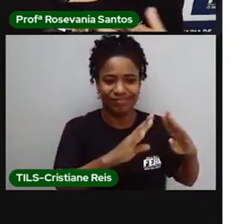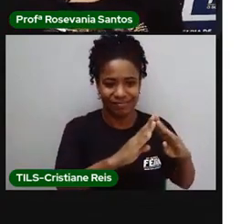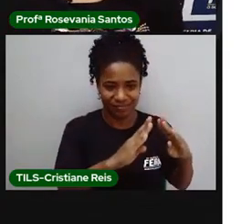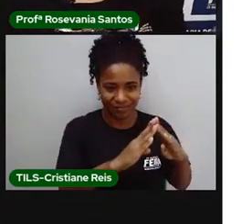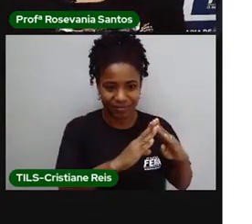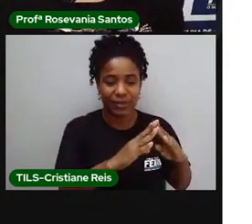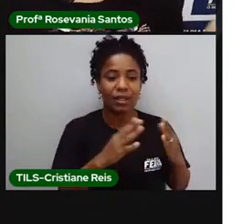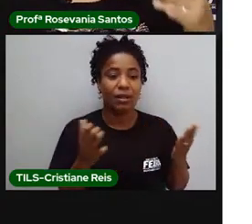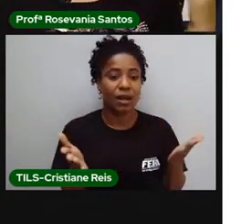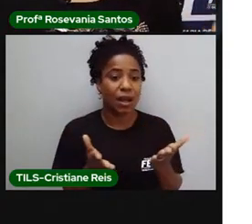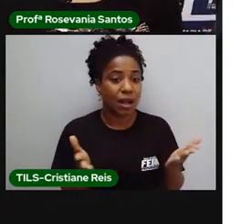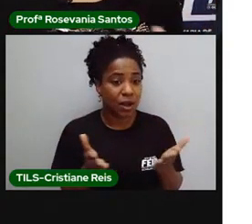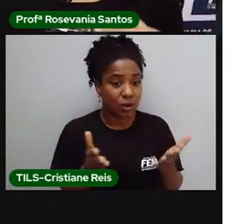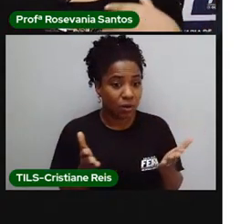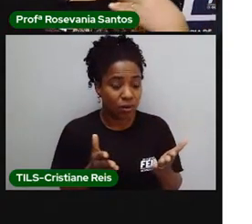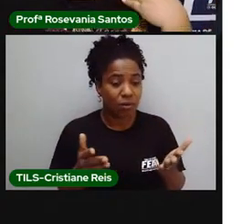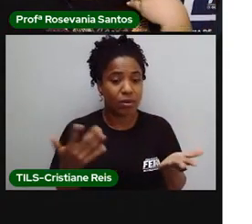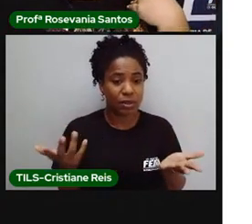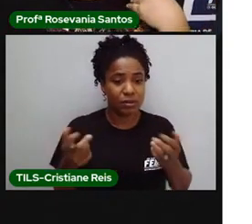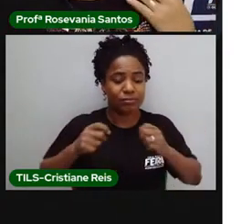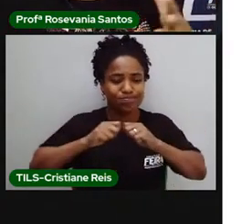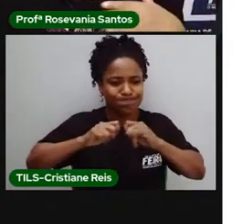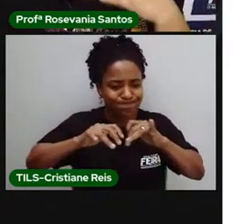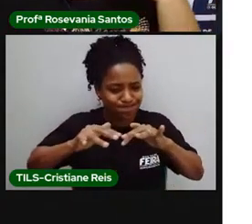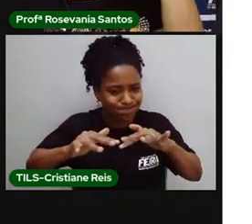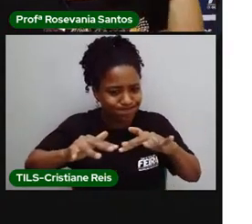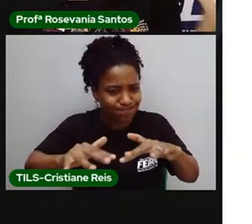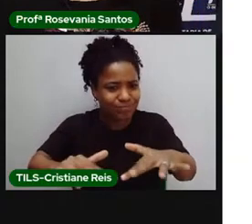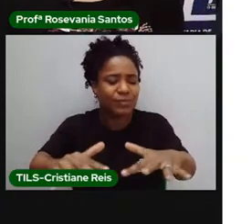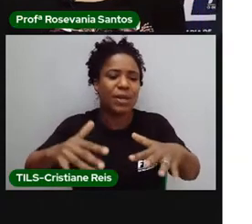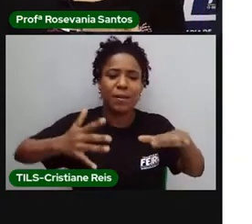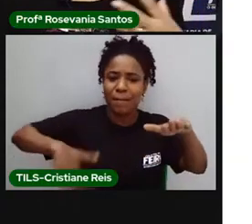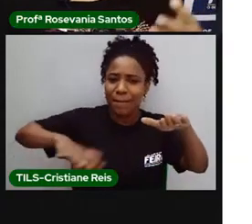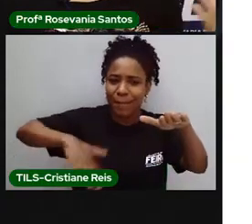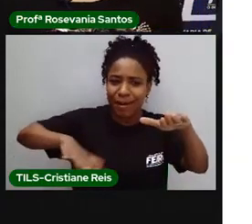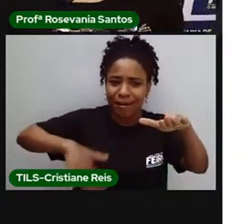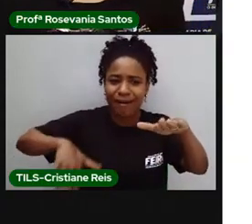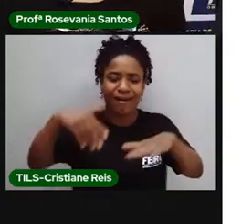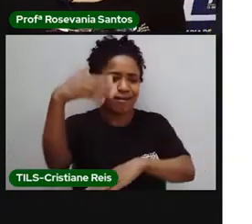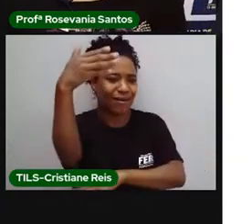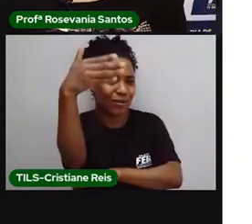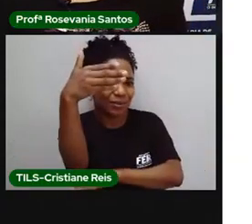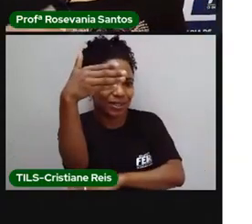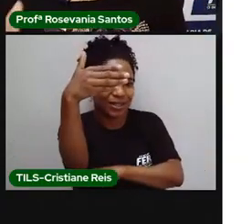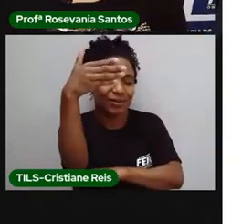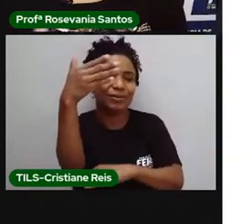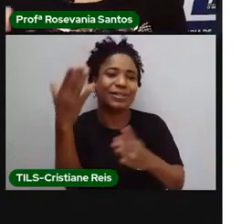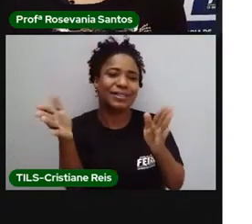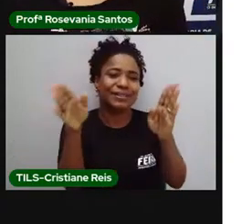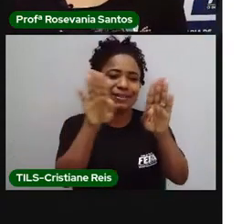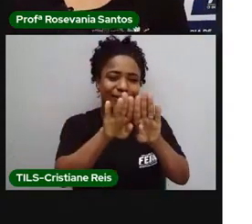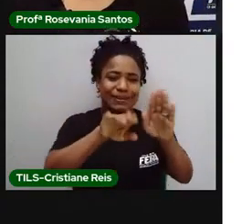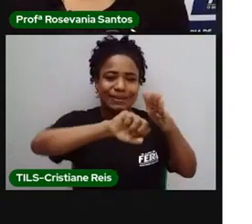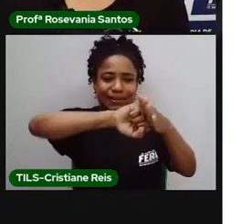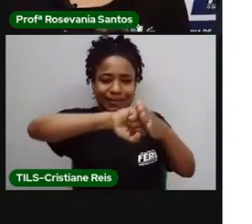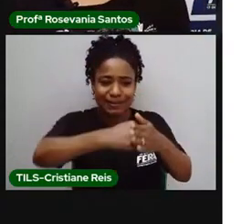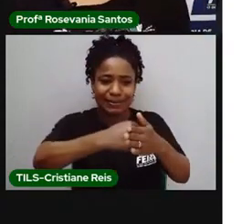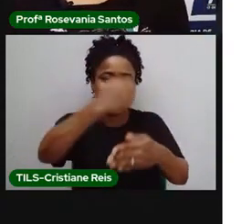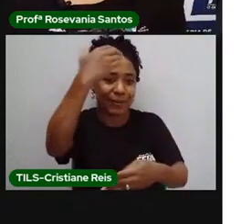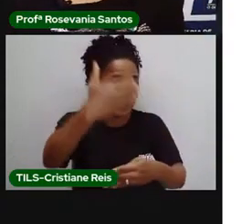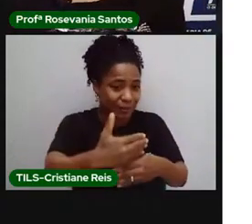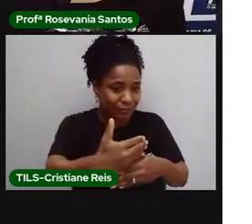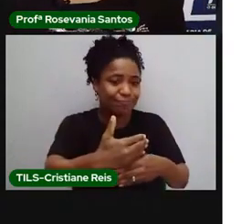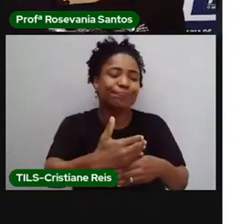boa parte de tudo, de praia, de hotéis, de, sei lá, tudo fechado, e esse bom setor está sofrendo muito